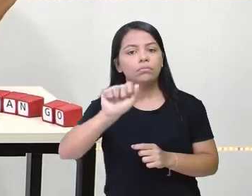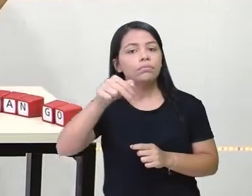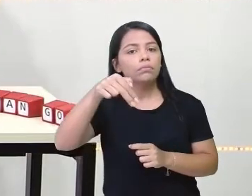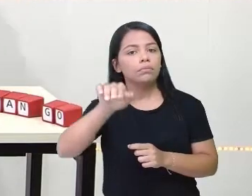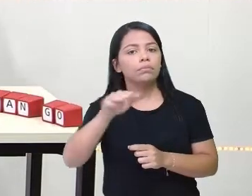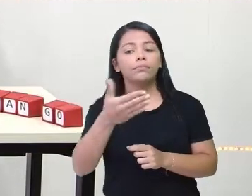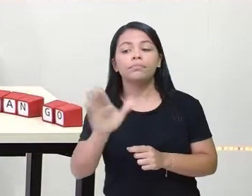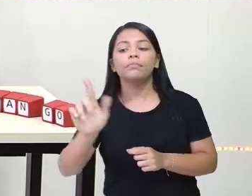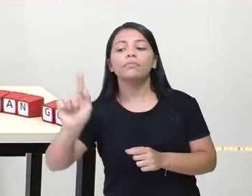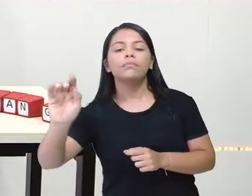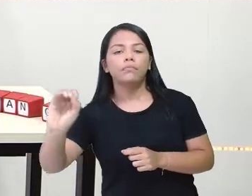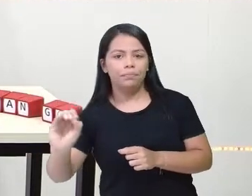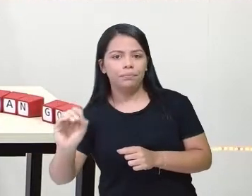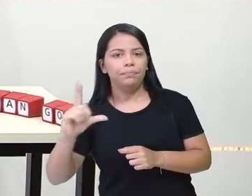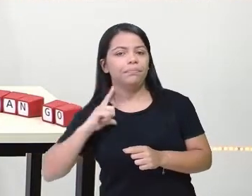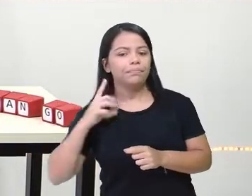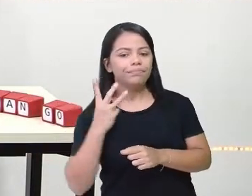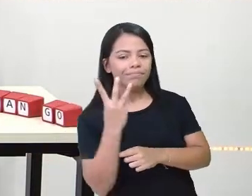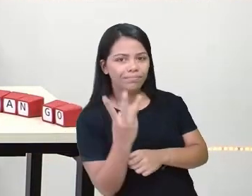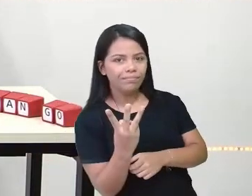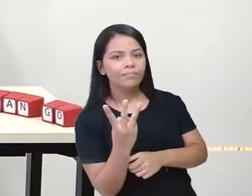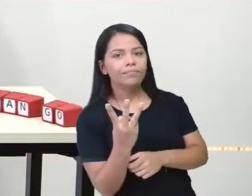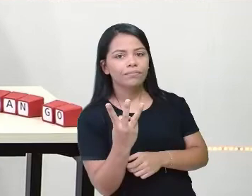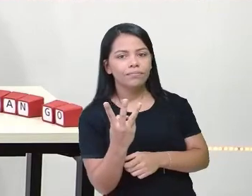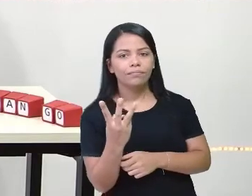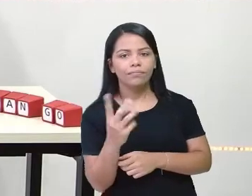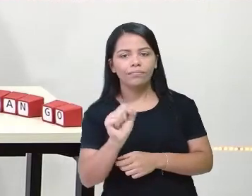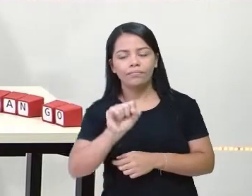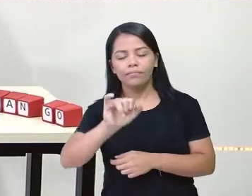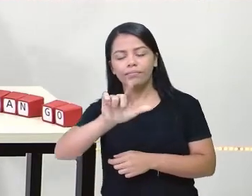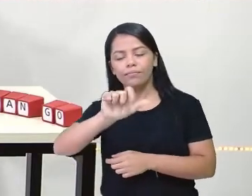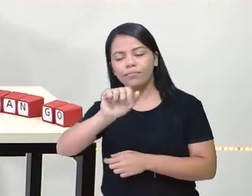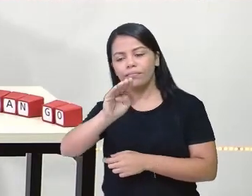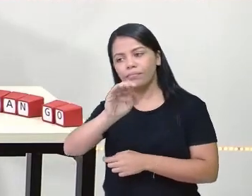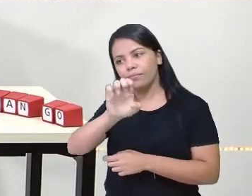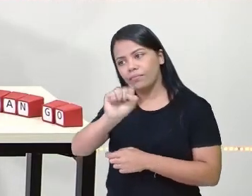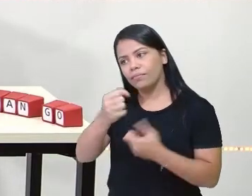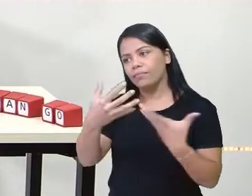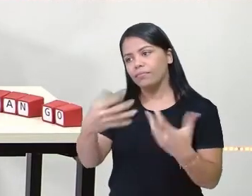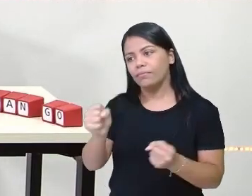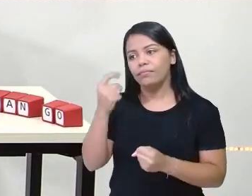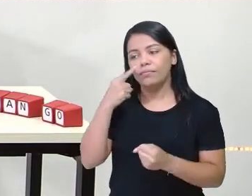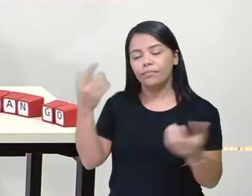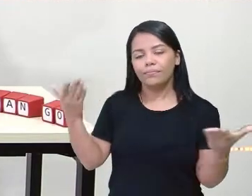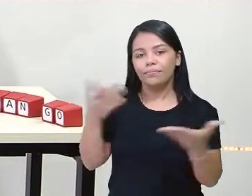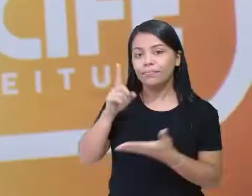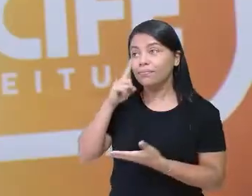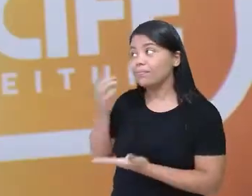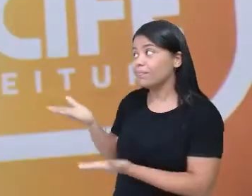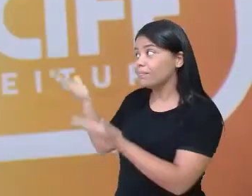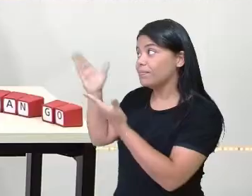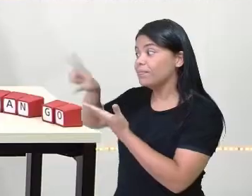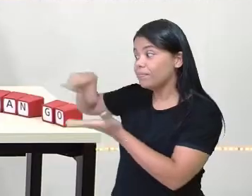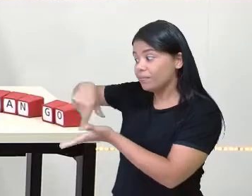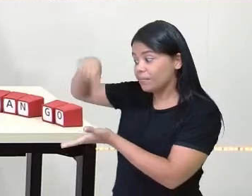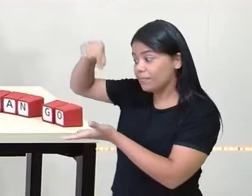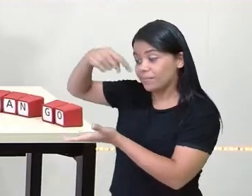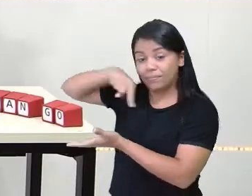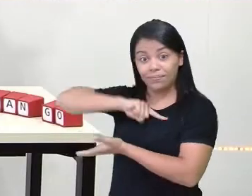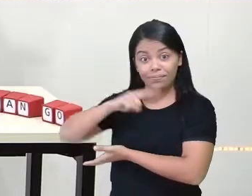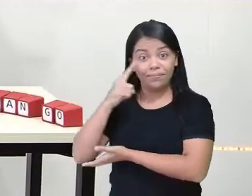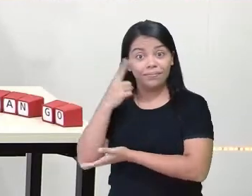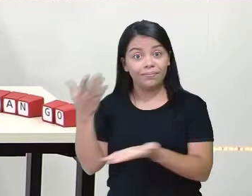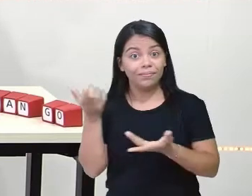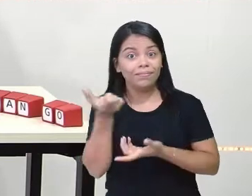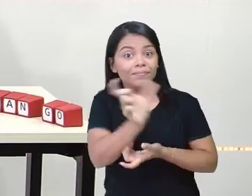Agora vamos ver o que o Papa Nome hoje trouxe para a gente. Qual serão os nomes que ele papou aqui? Eu acho que tem a ver com a história, não tem?